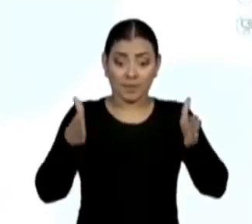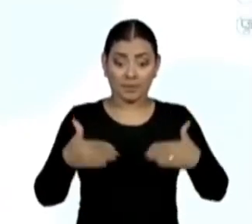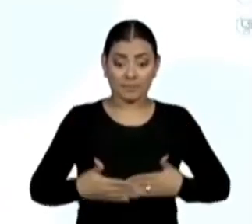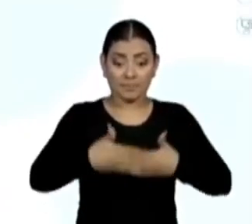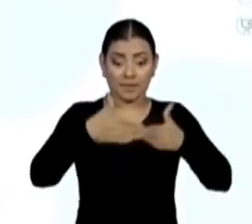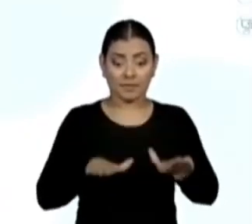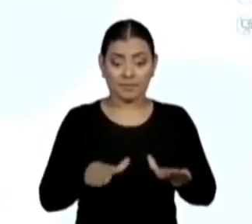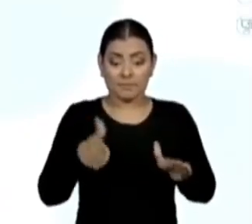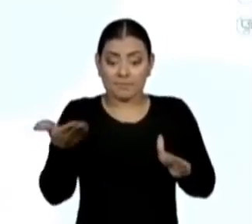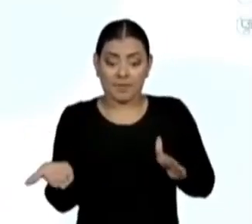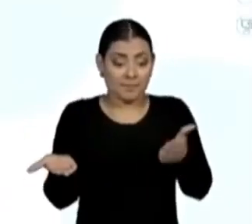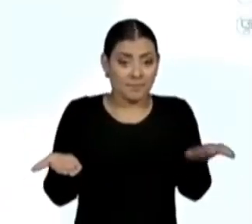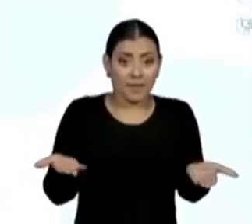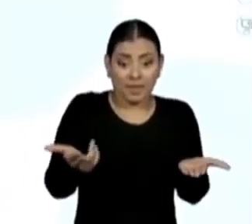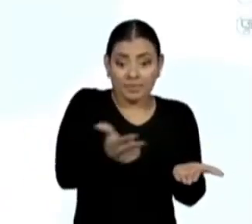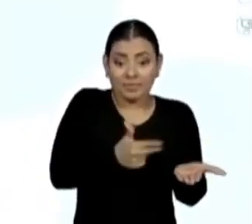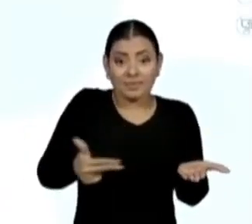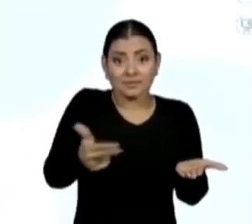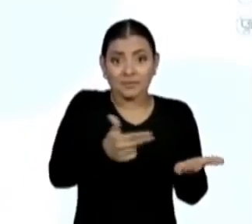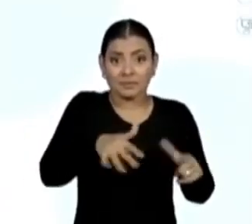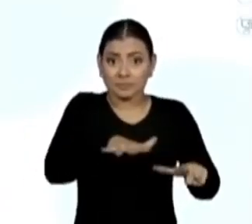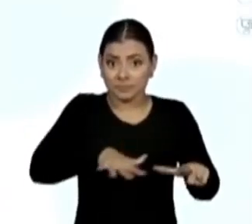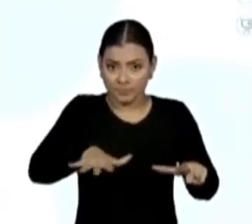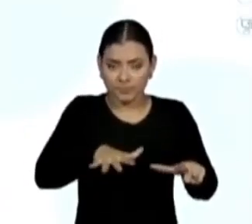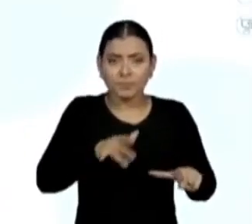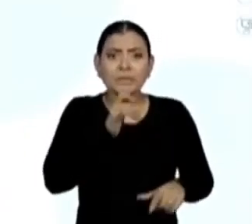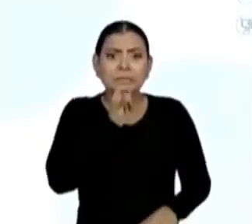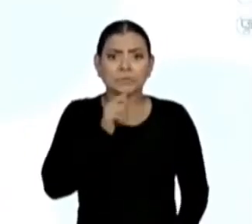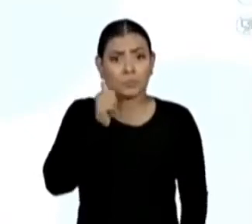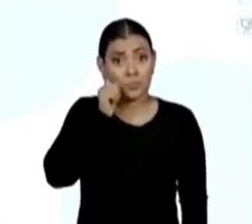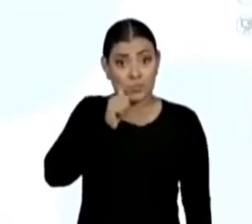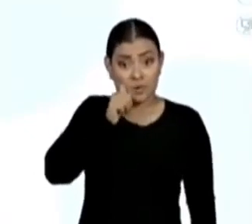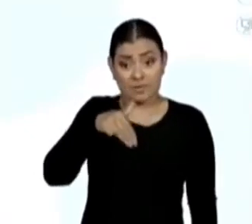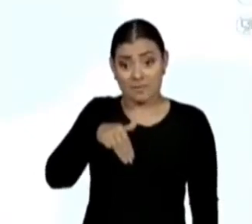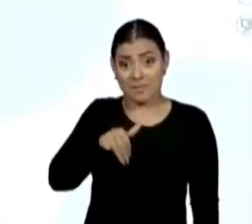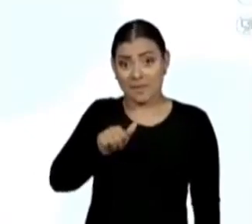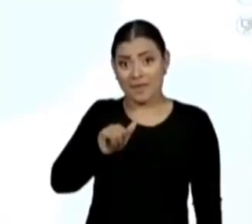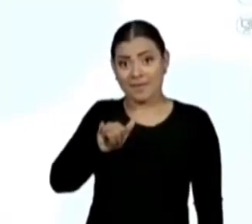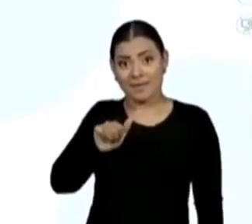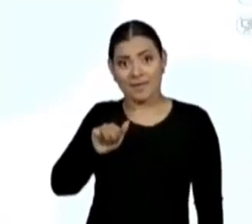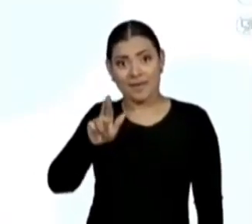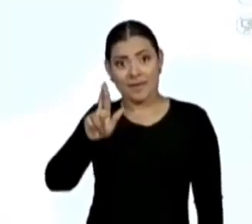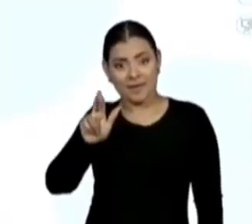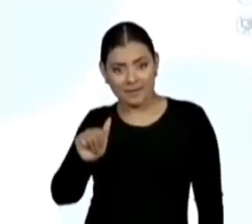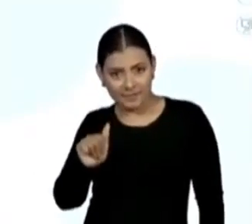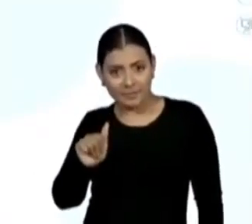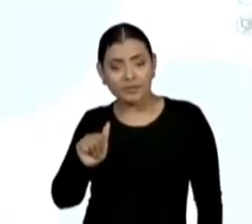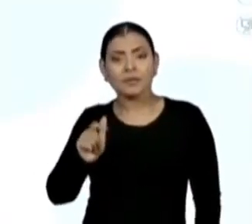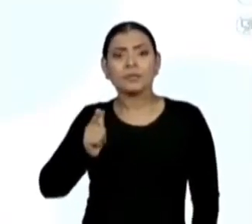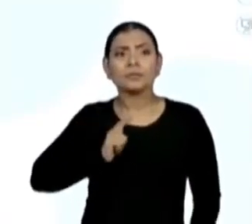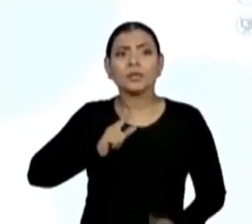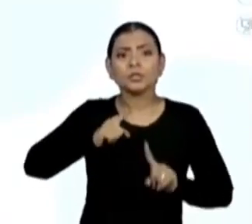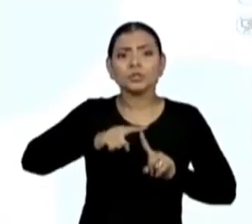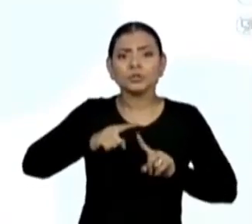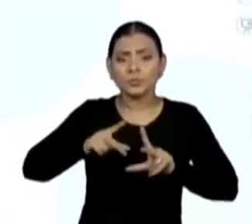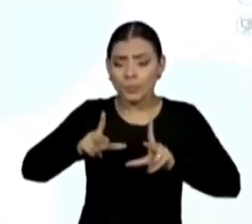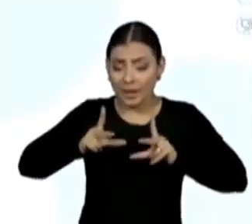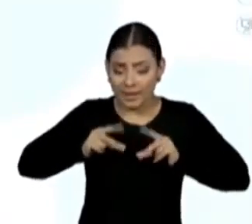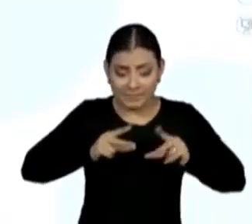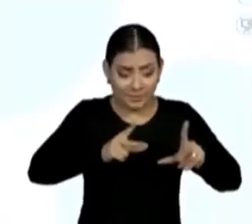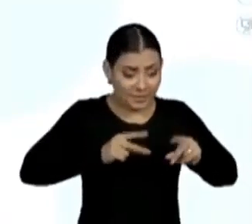Dois. Mayara fez uma pesquisa sobre diferentes tipos de caixas de presentes e